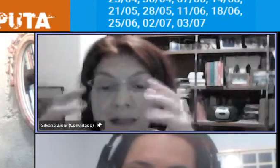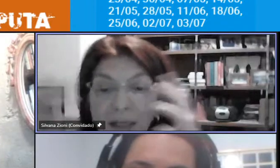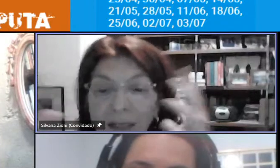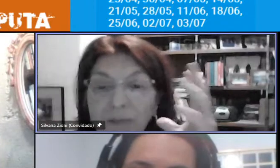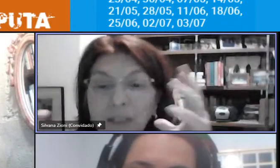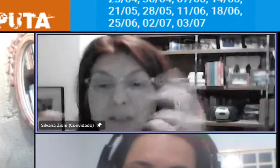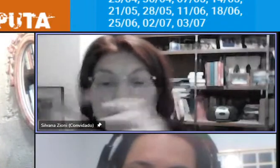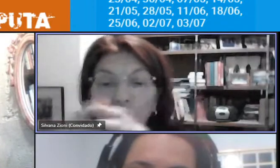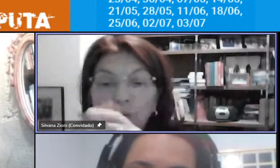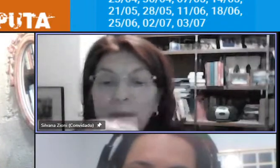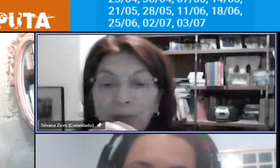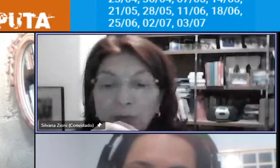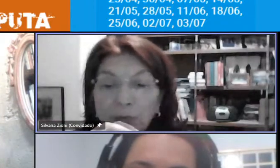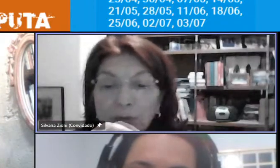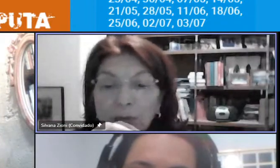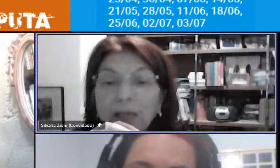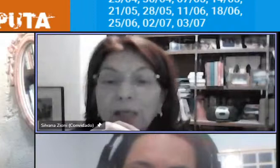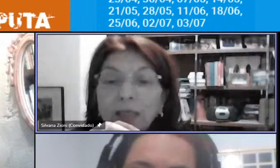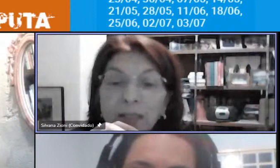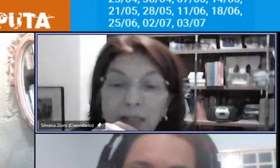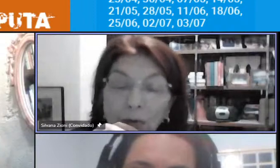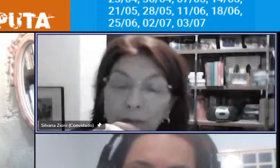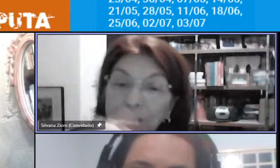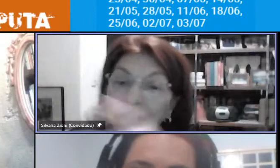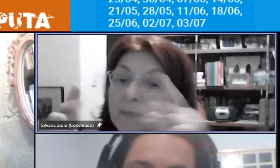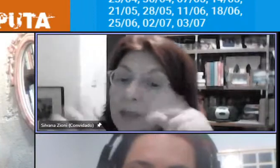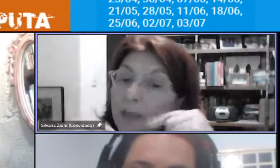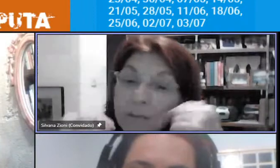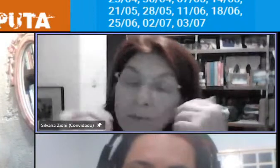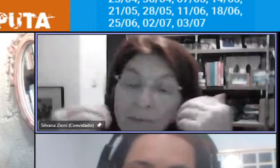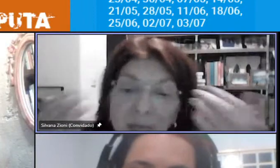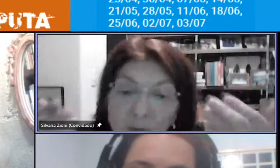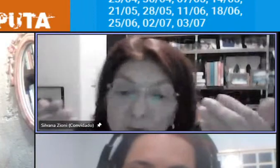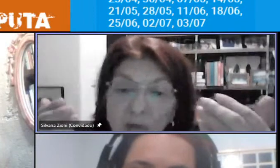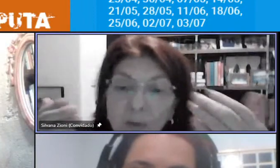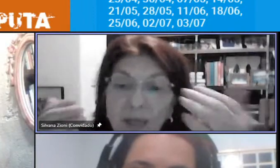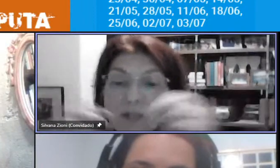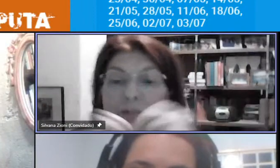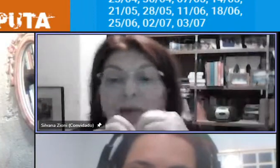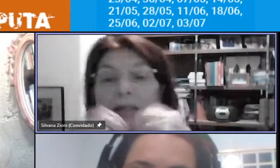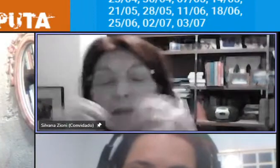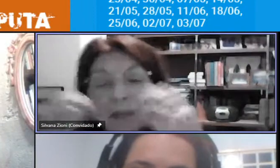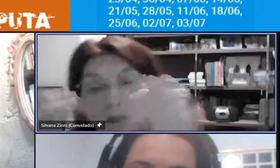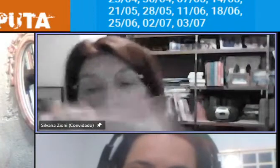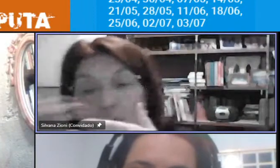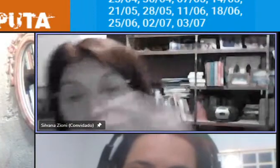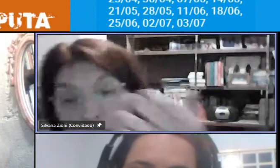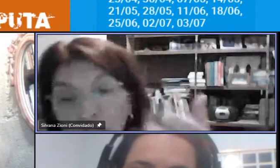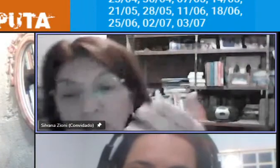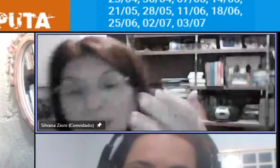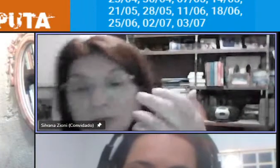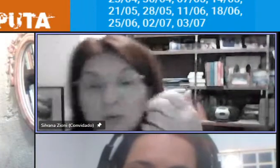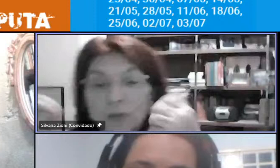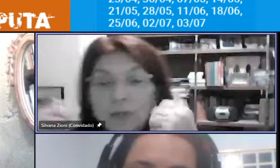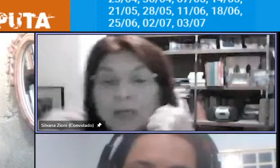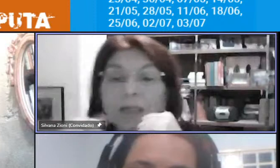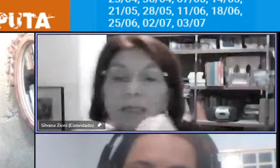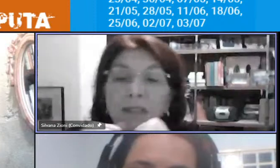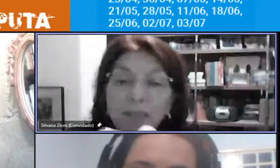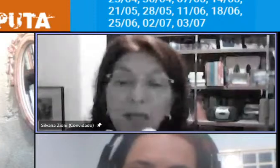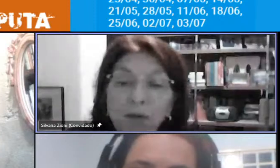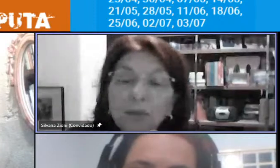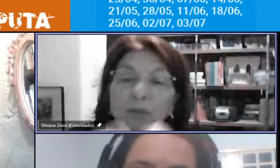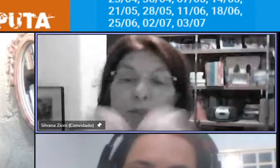outra gama de deslocamentos que são menos frequentes mais cotidianos